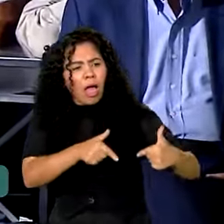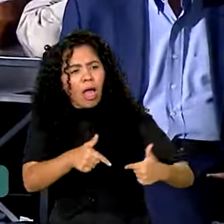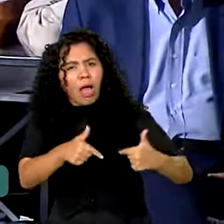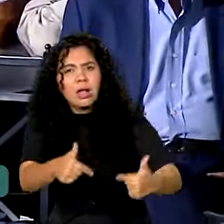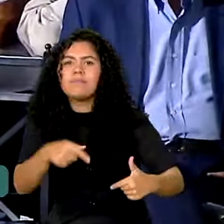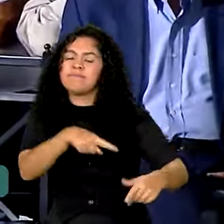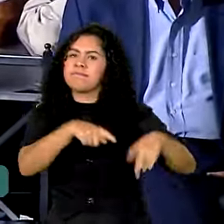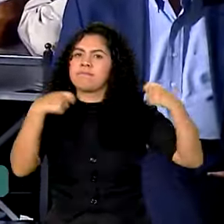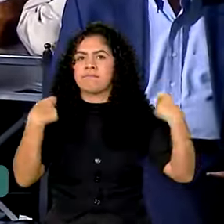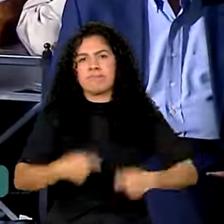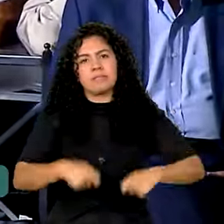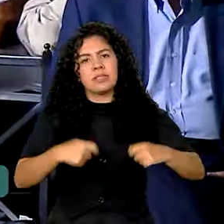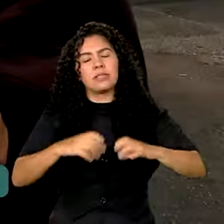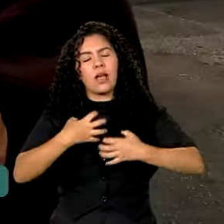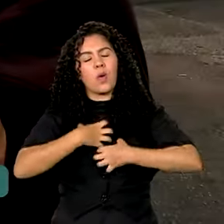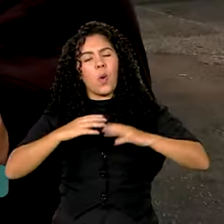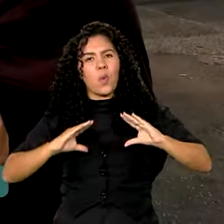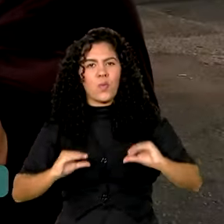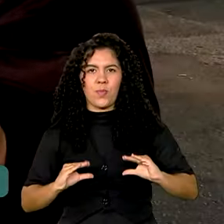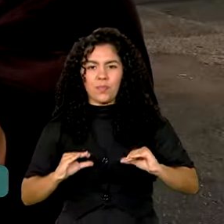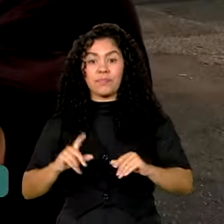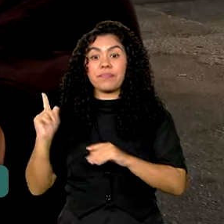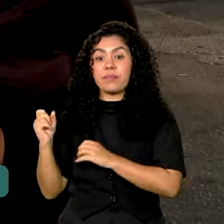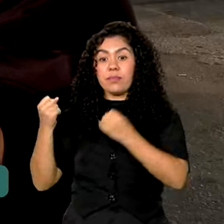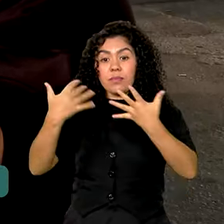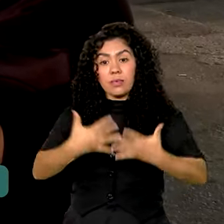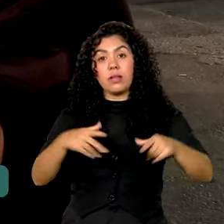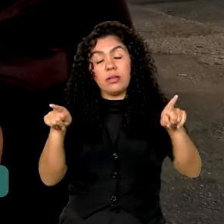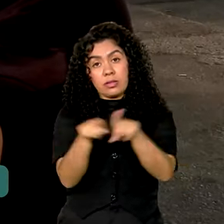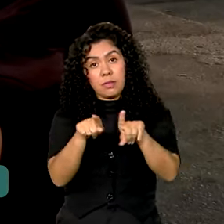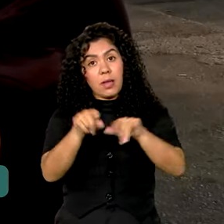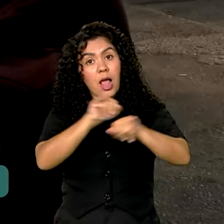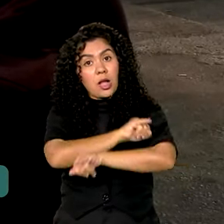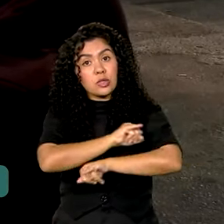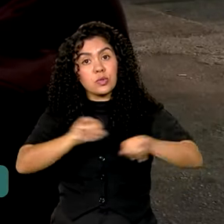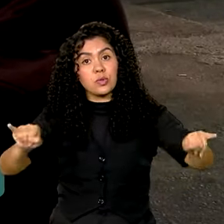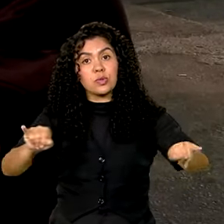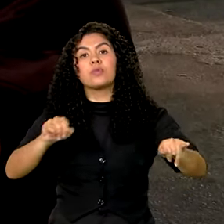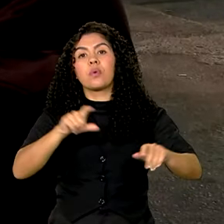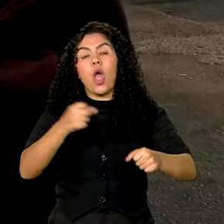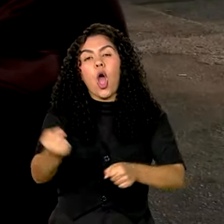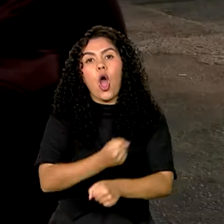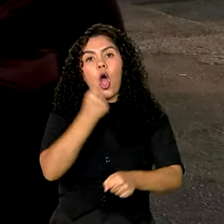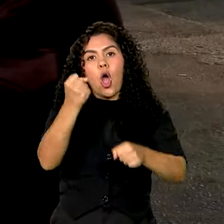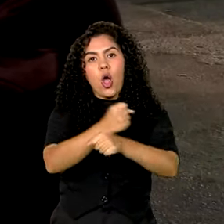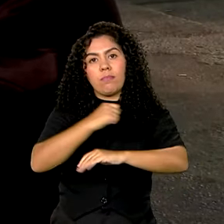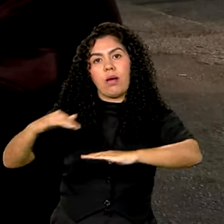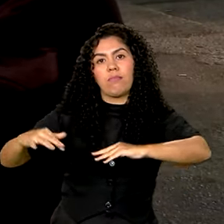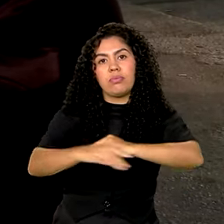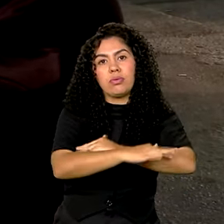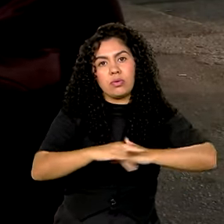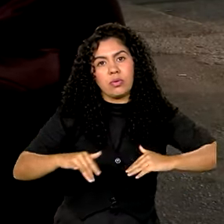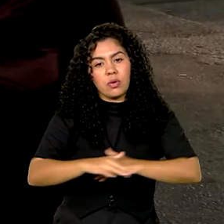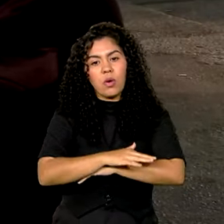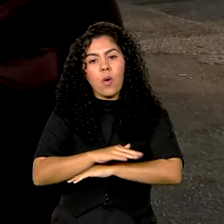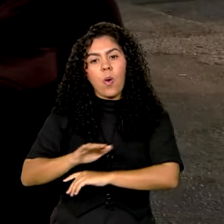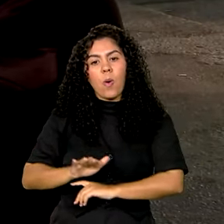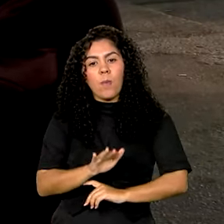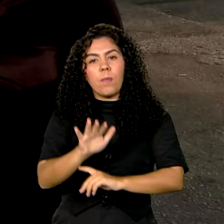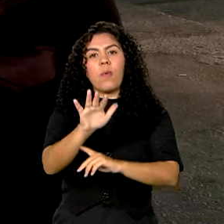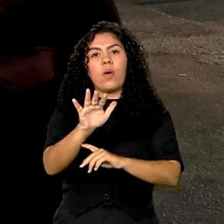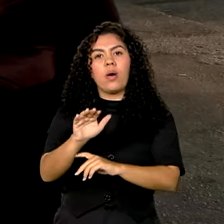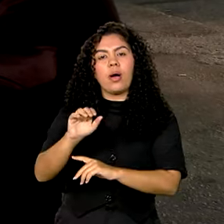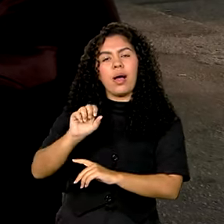precisa ter mais comodidade. Também foram anunciadas obras de urbanização no Morro do Oeste, no extremo sul da